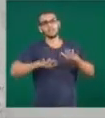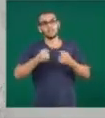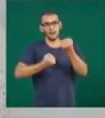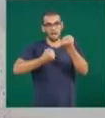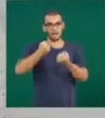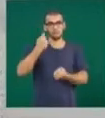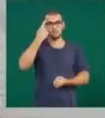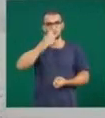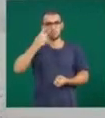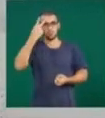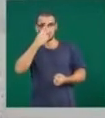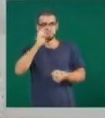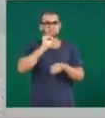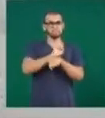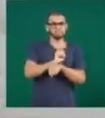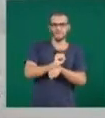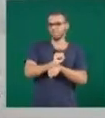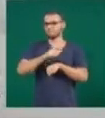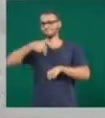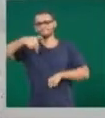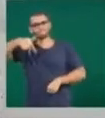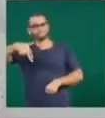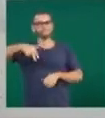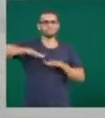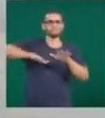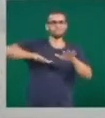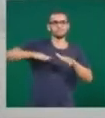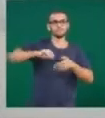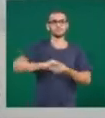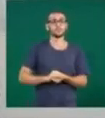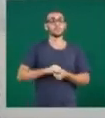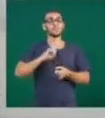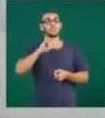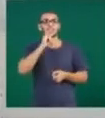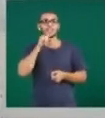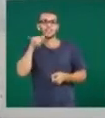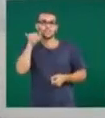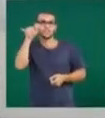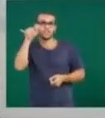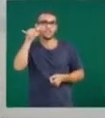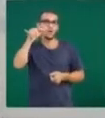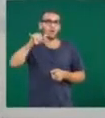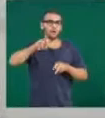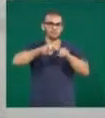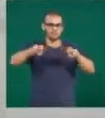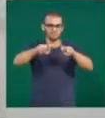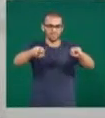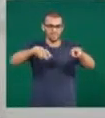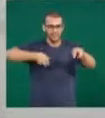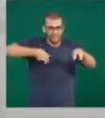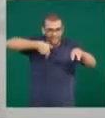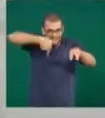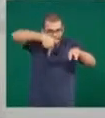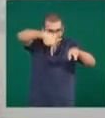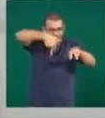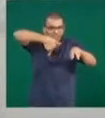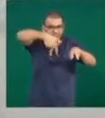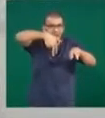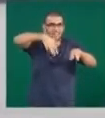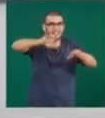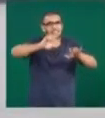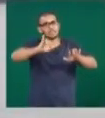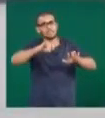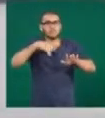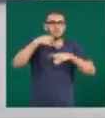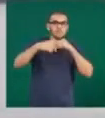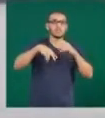horas, dar uma movimentadinha. Se for de avião, levantar, andar no corredor. Se não tiver muita essa possibilidade, sempre movimentar as pernas.